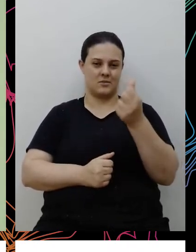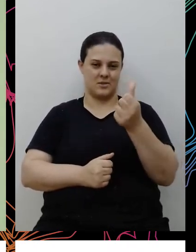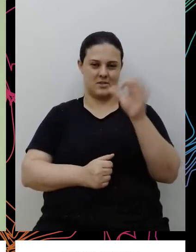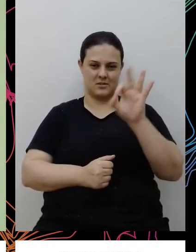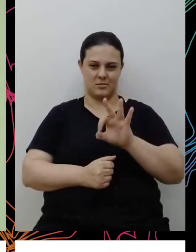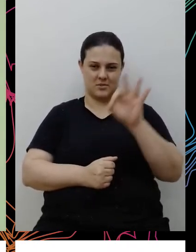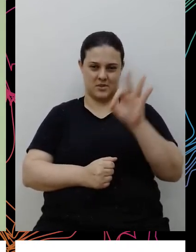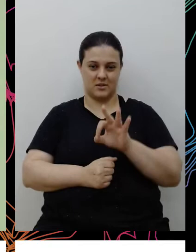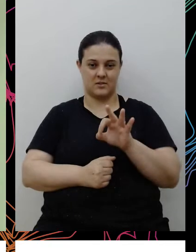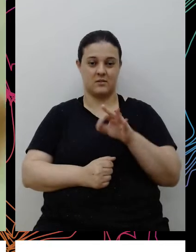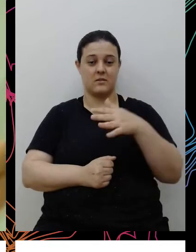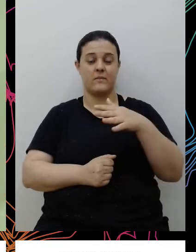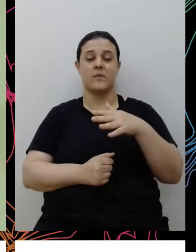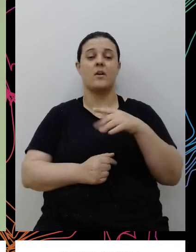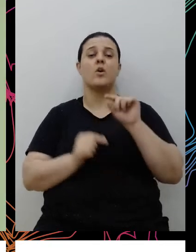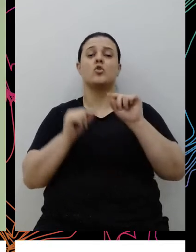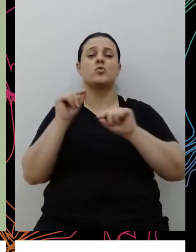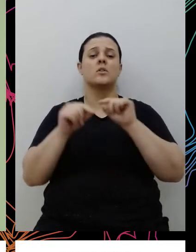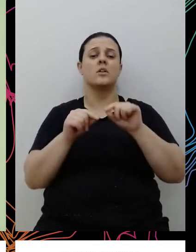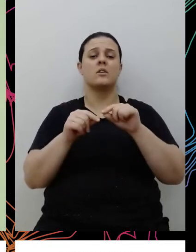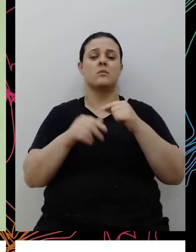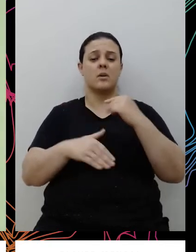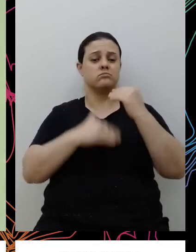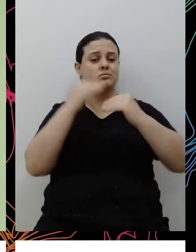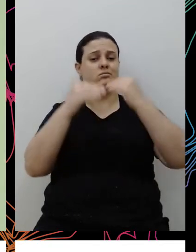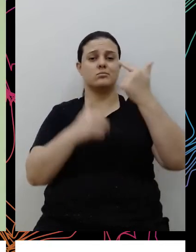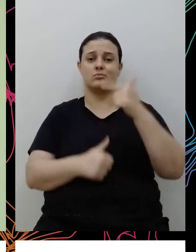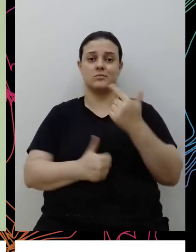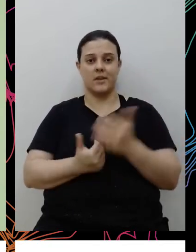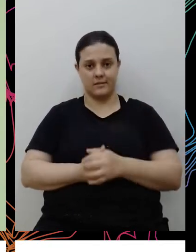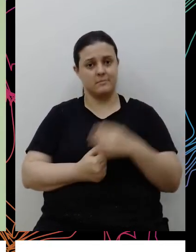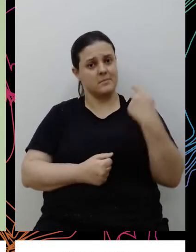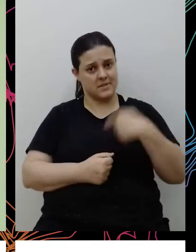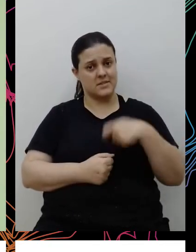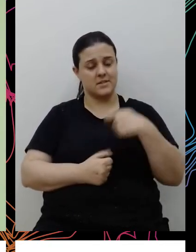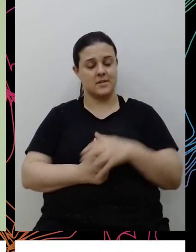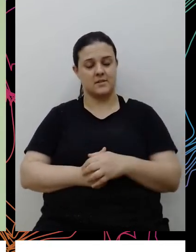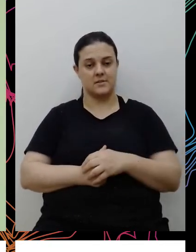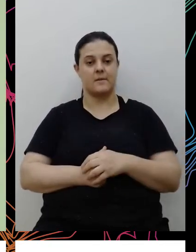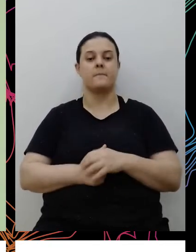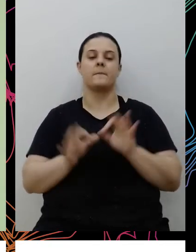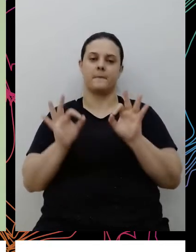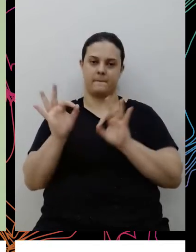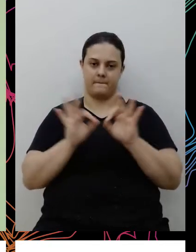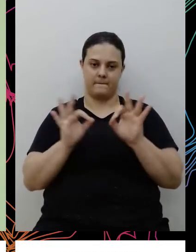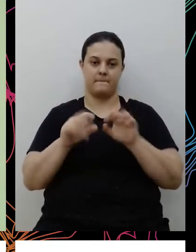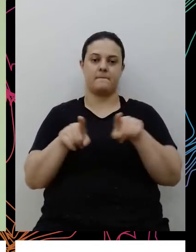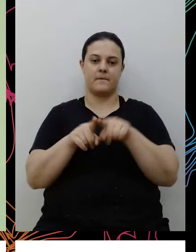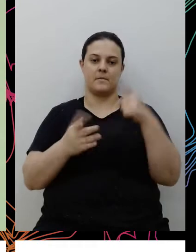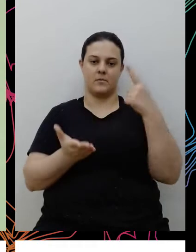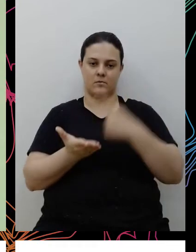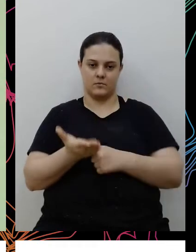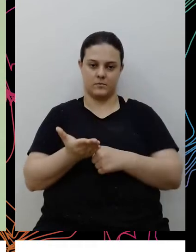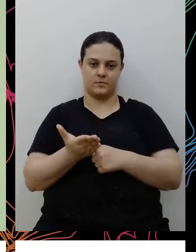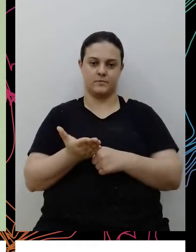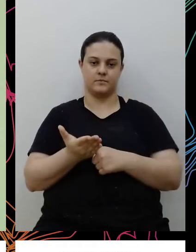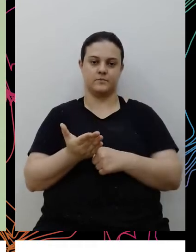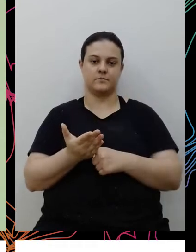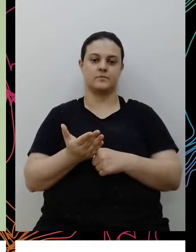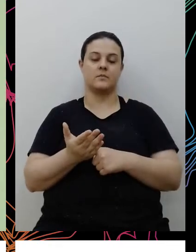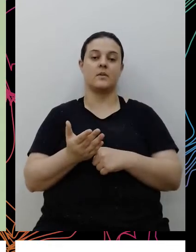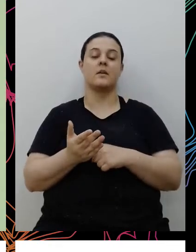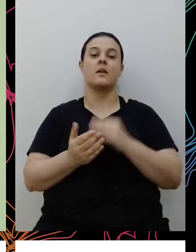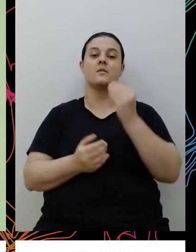negros no quadro geral e essas pessoas não terem ascensão, né, dentro da companhia, então a gente cria ali dentro do compromisso quatro oportunidades para essas pessoas